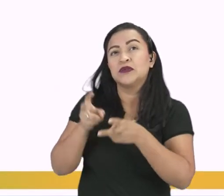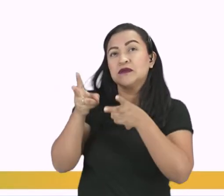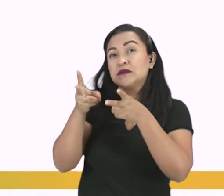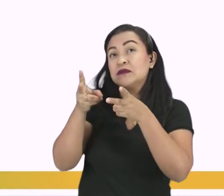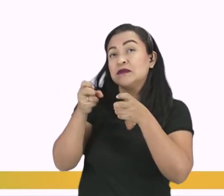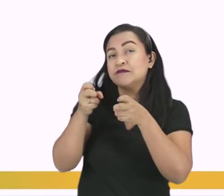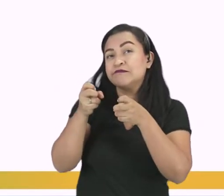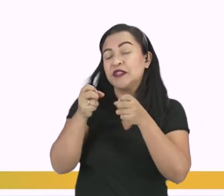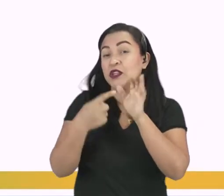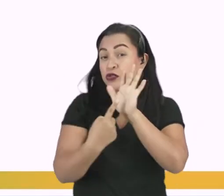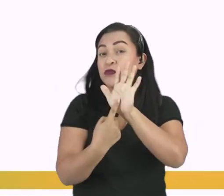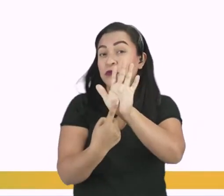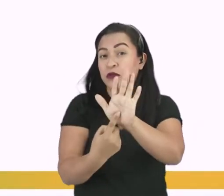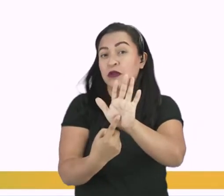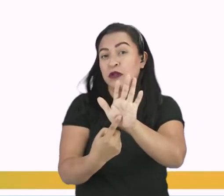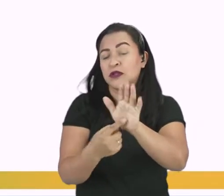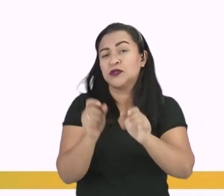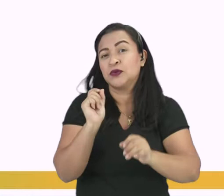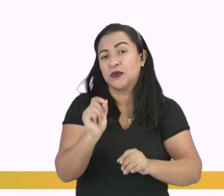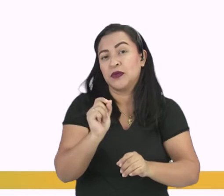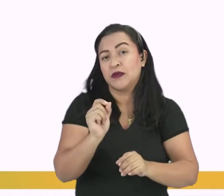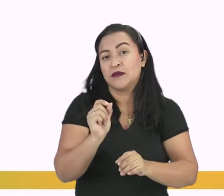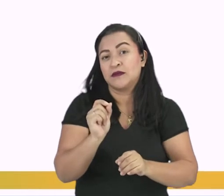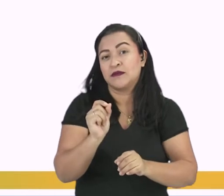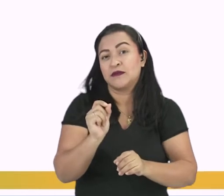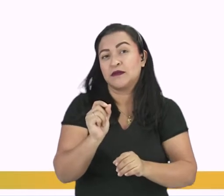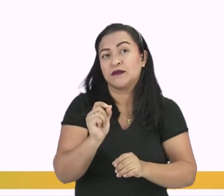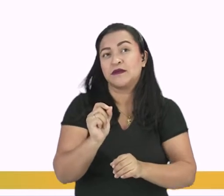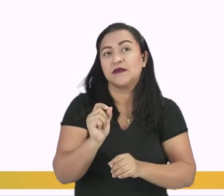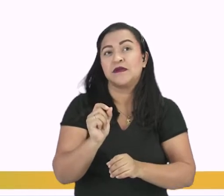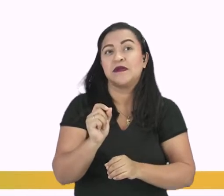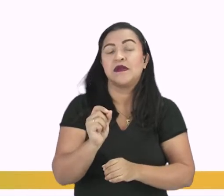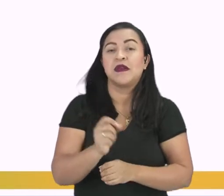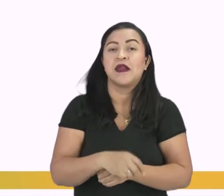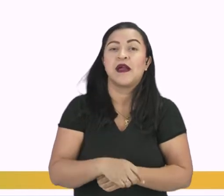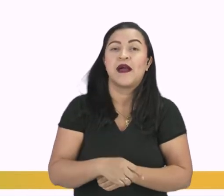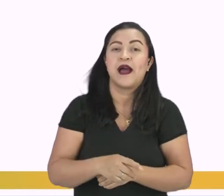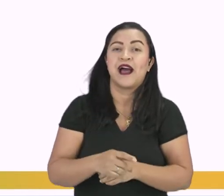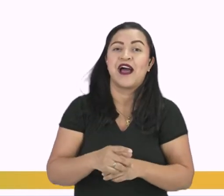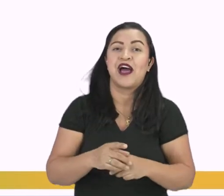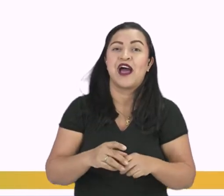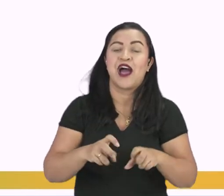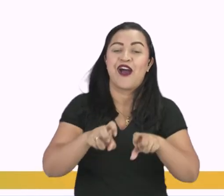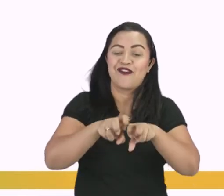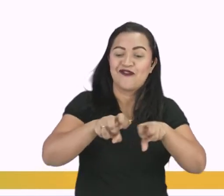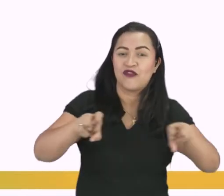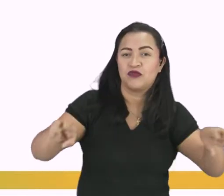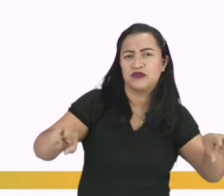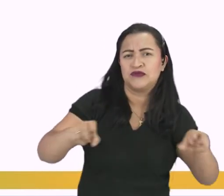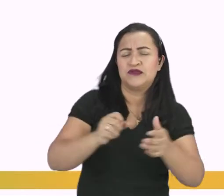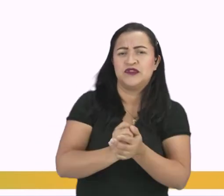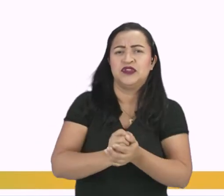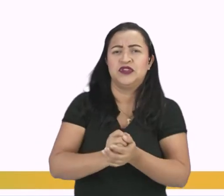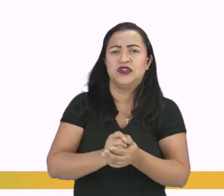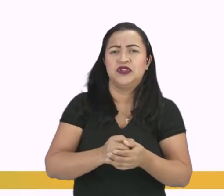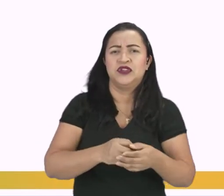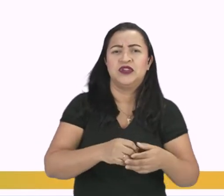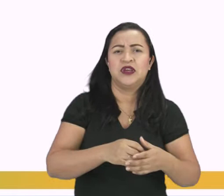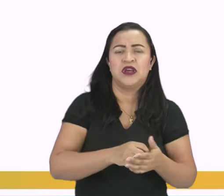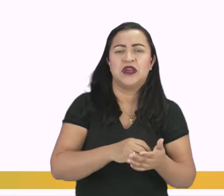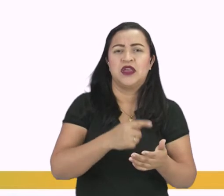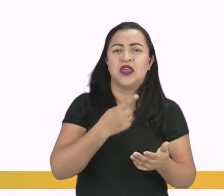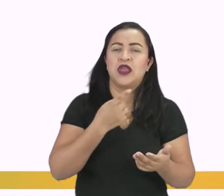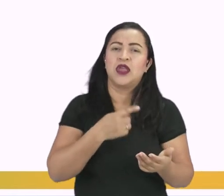simboliza a difusão de progressos materiais, como o ferrovia e o telégrafo, nos Estados Unidos,